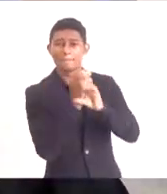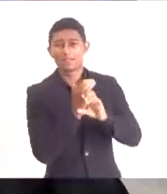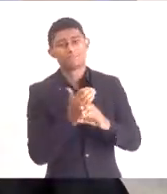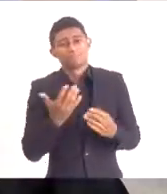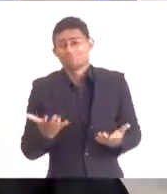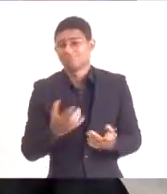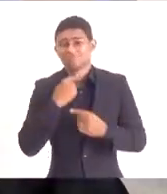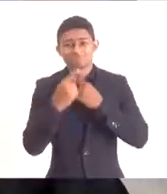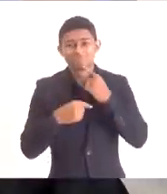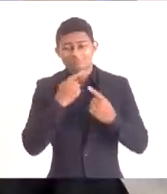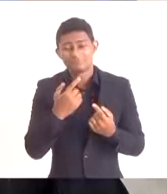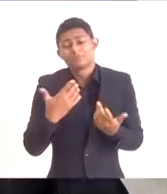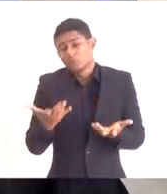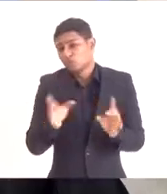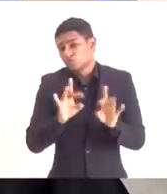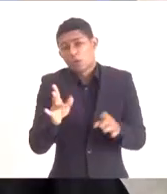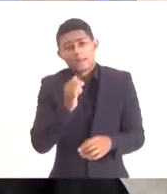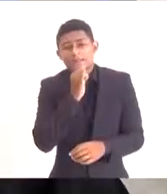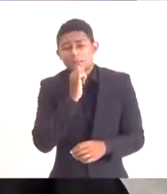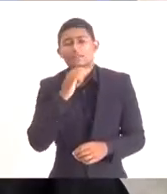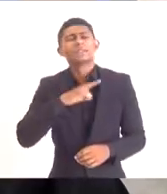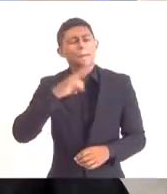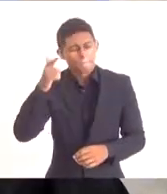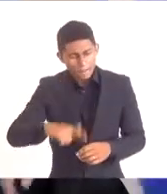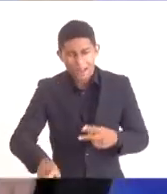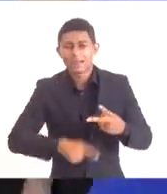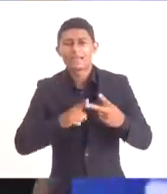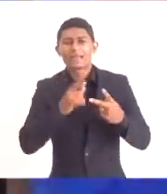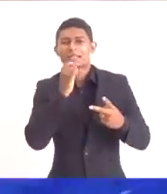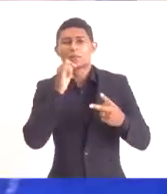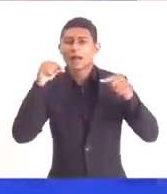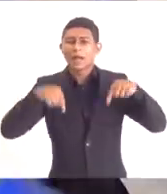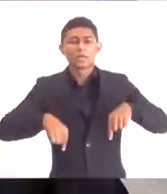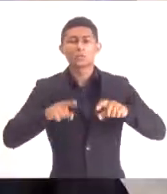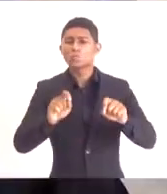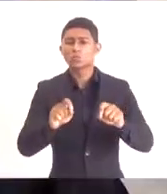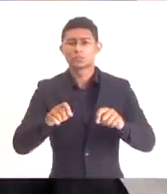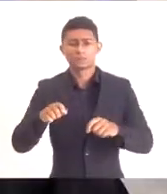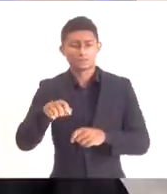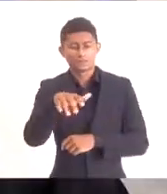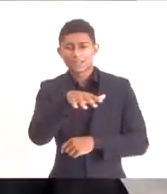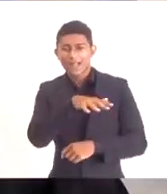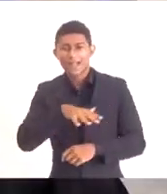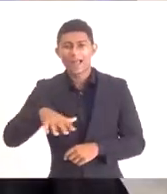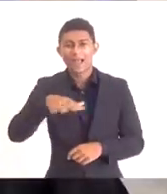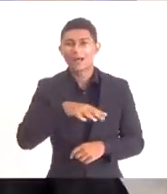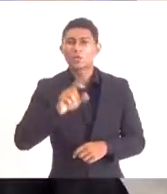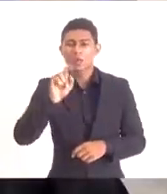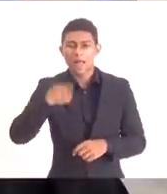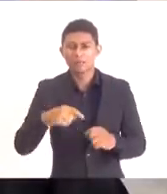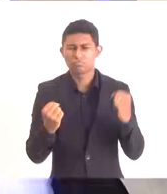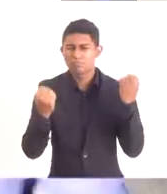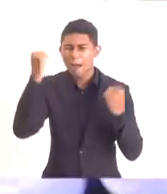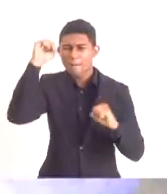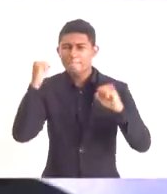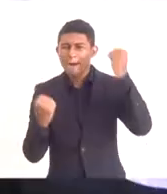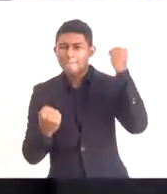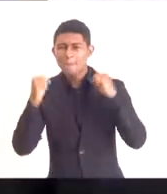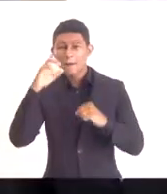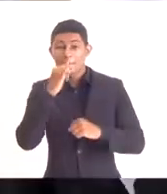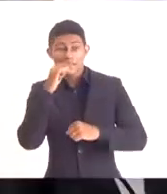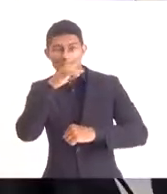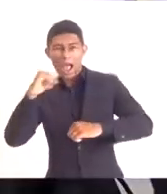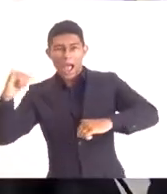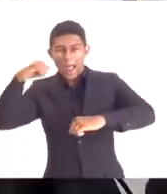Então, esse é um exemplo. Mas temos vários exemplos aqui mesmo. Temos o exemplo de ter uma área, não é, Rodrigo? Uma área industrial no entorno do